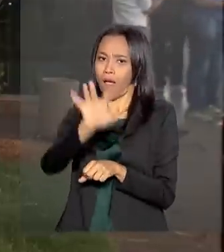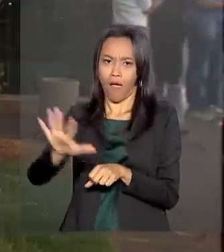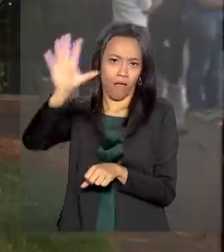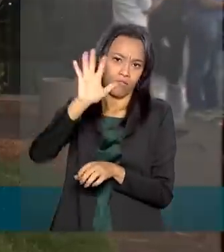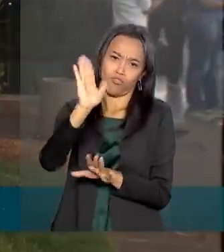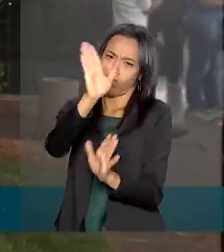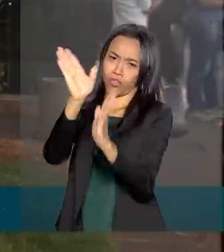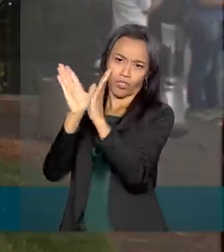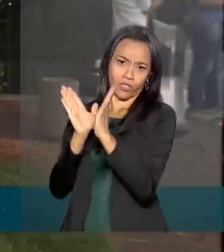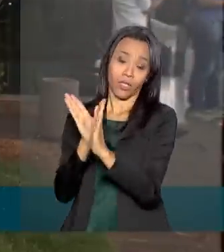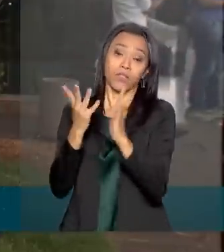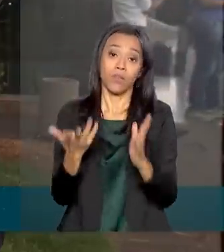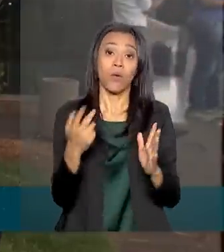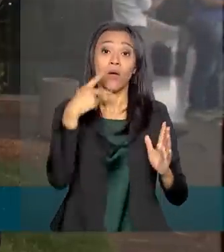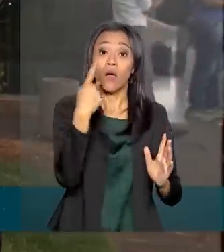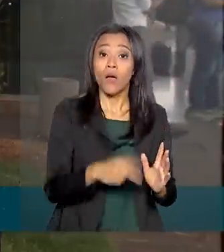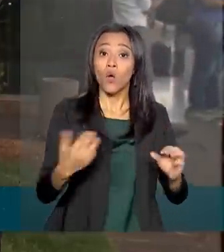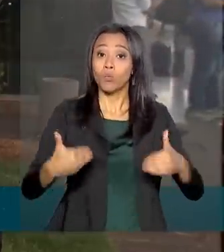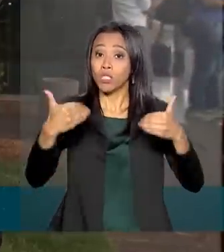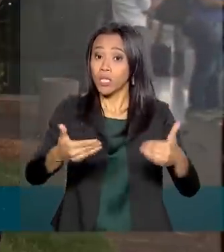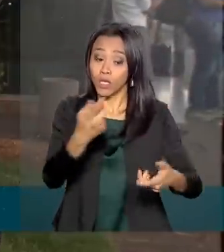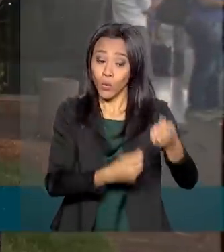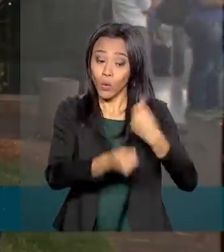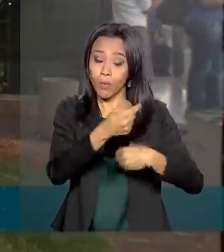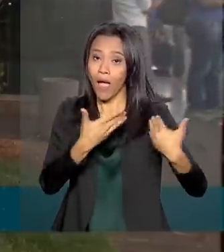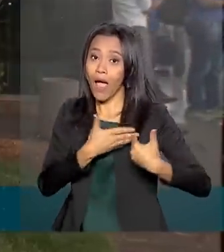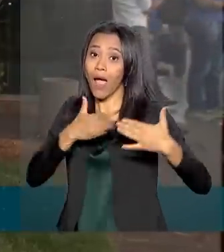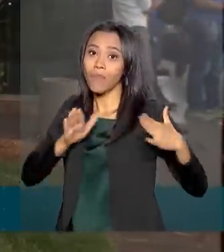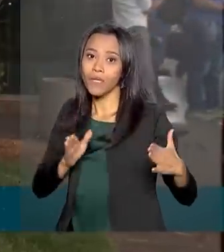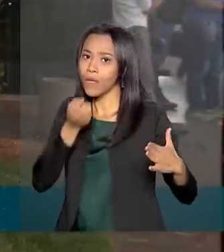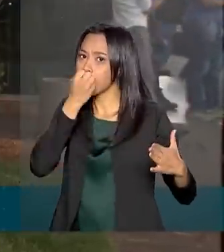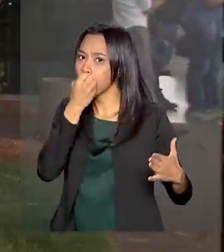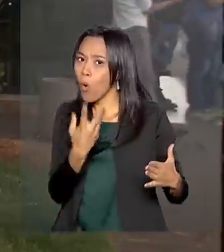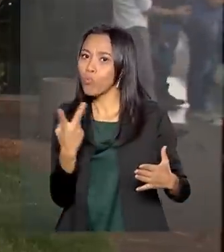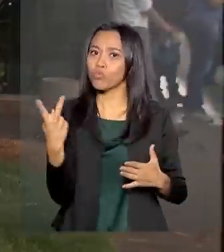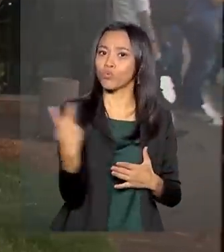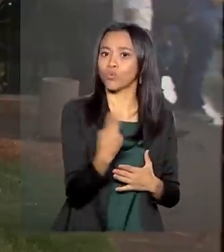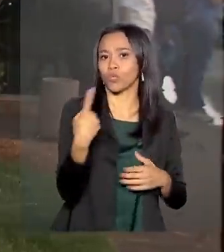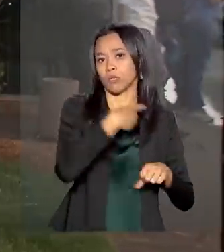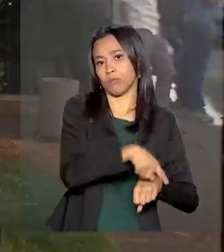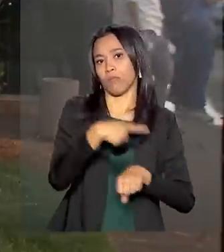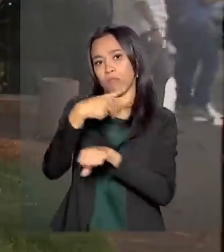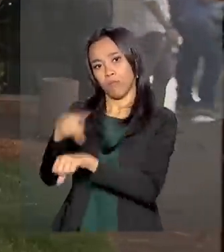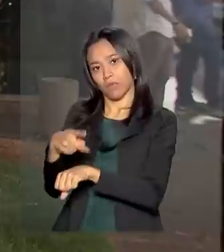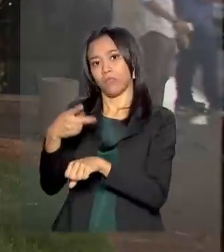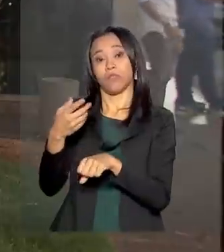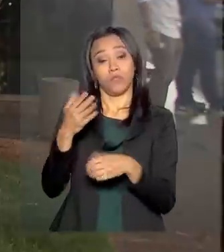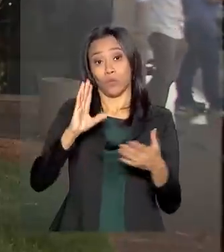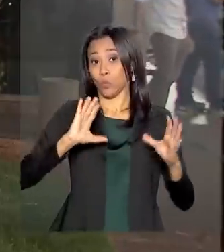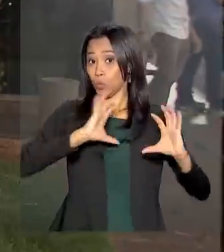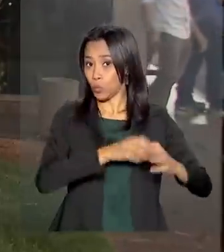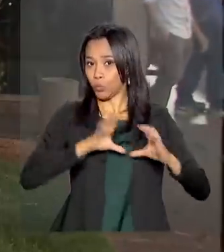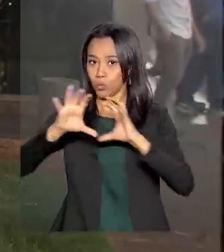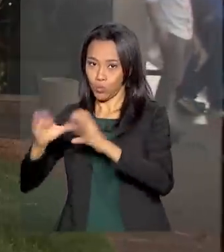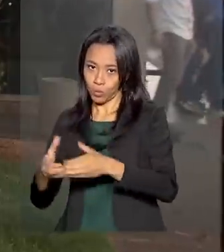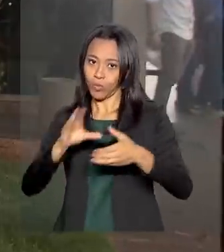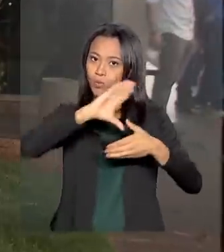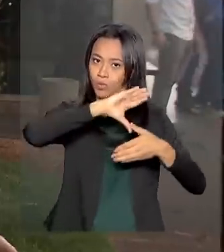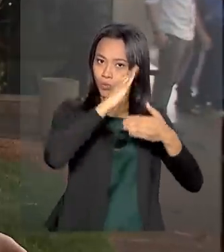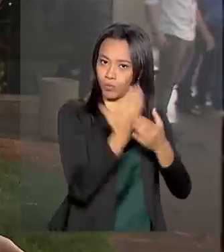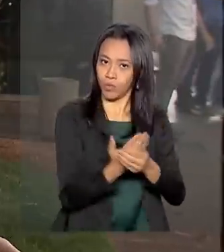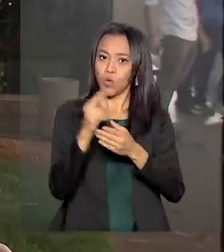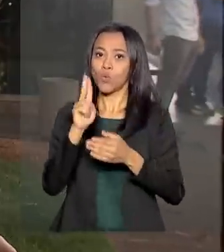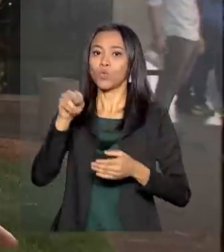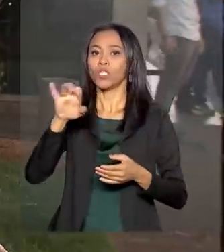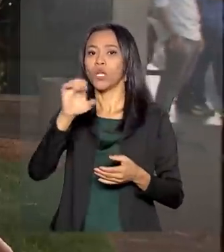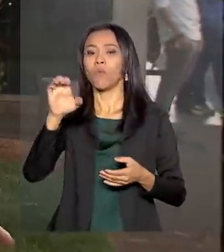da Economia, promover a abertura comercial gera ganhos para os dois lados. No caso do acordo Mercosul-União Europeia, ele